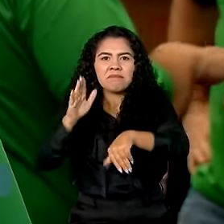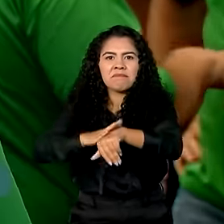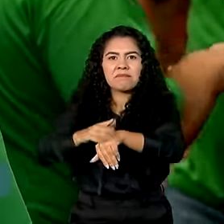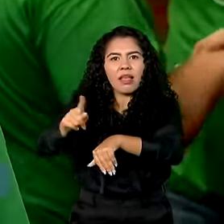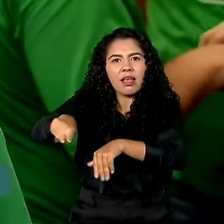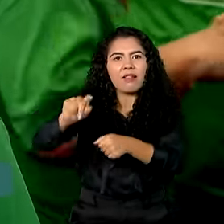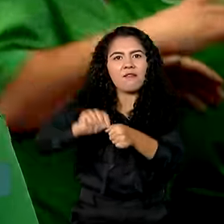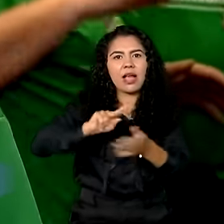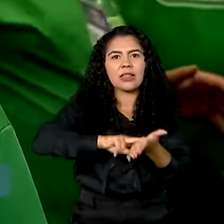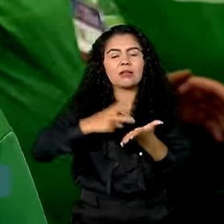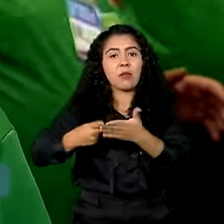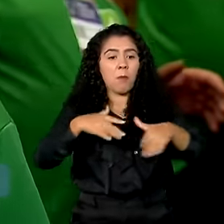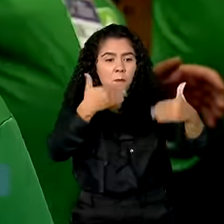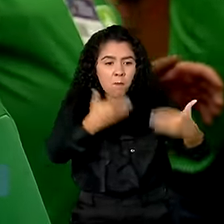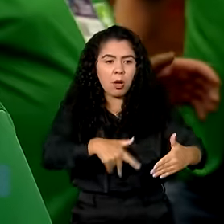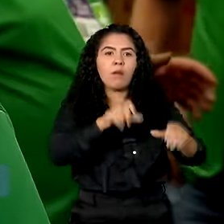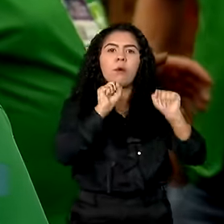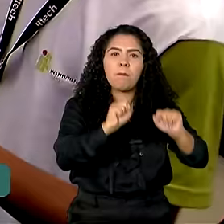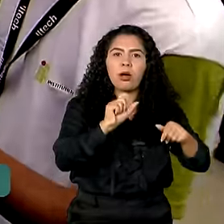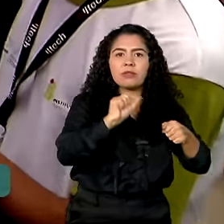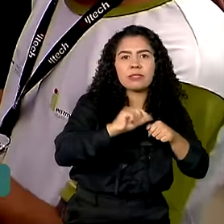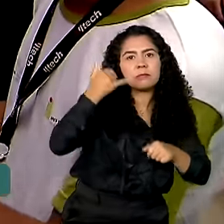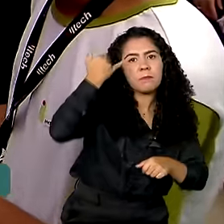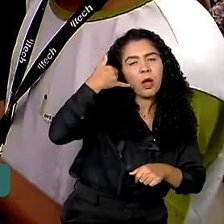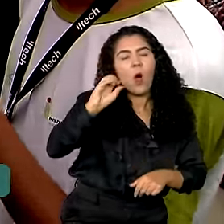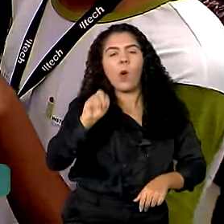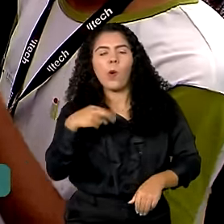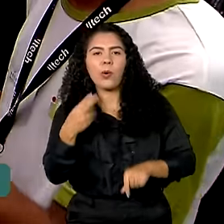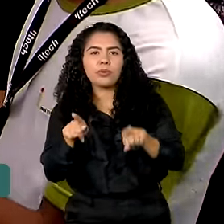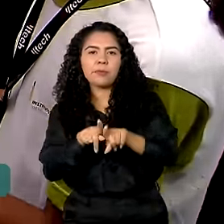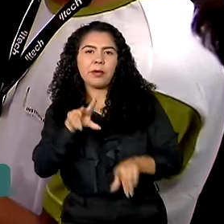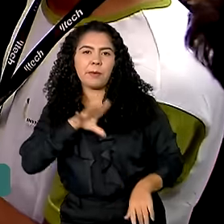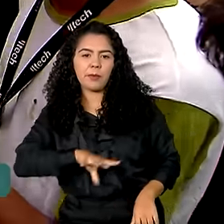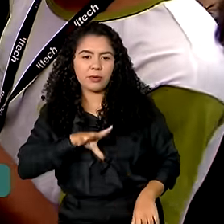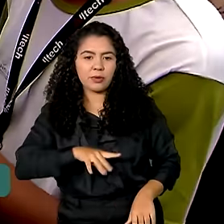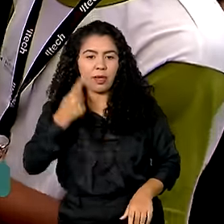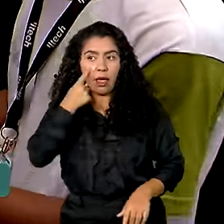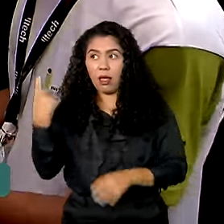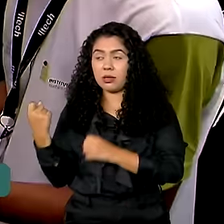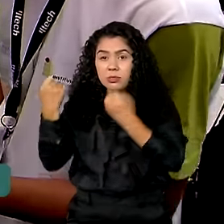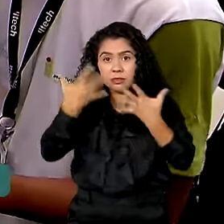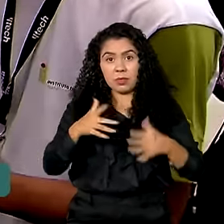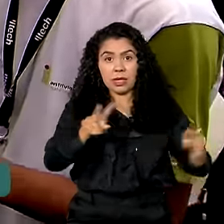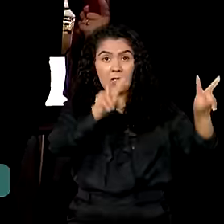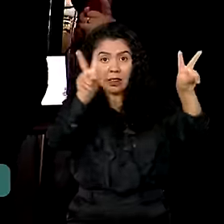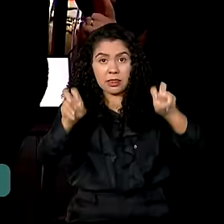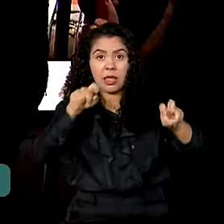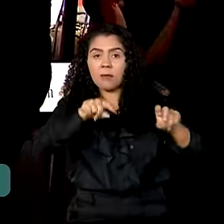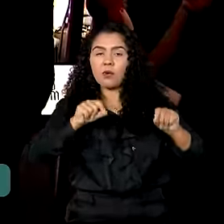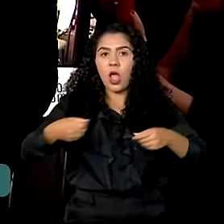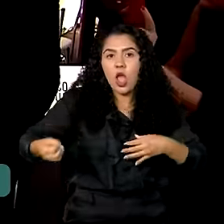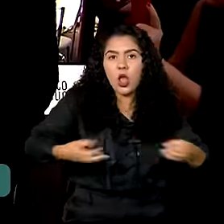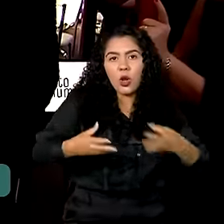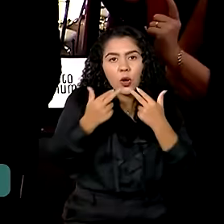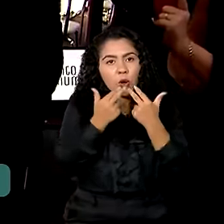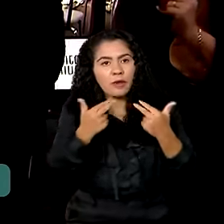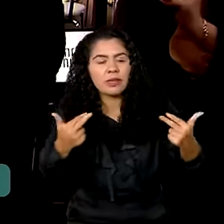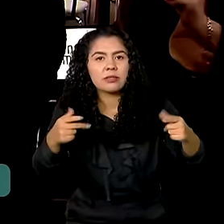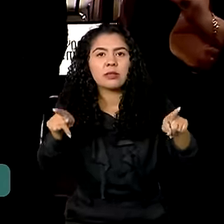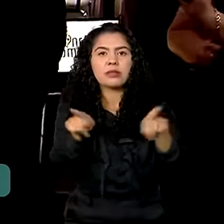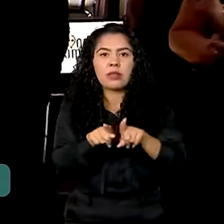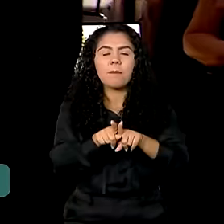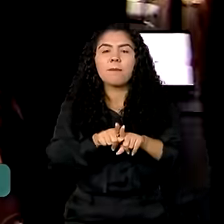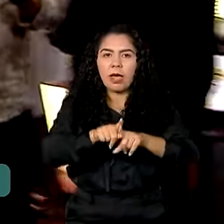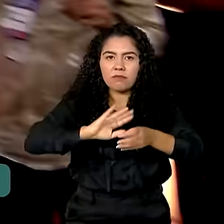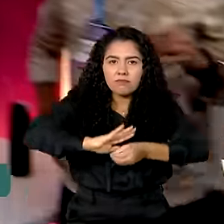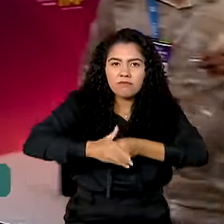a gente e as provas podem ser feitas tanto em espanhol como em português. Com o tema Inovação, Inclusão e Sustentabilidade, a Feira Nacional de Educação